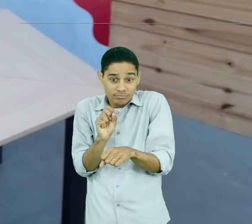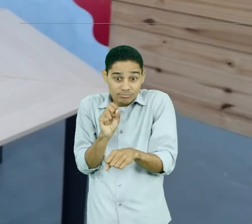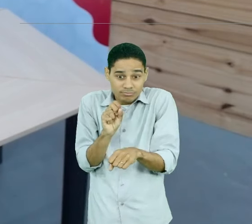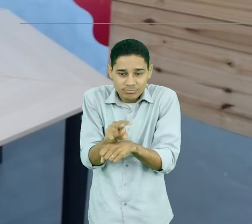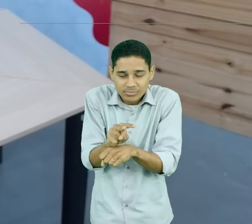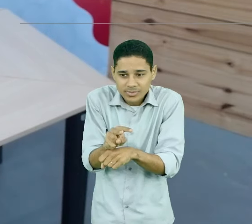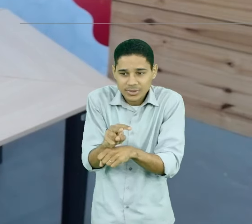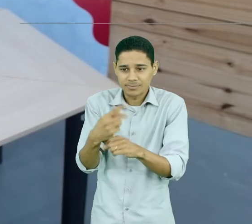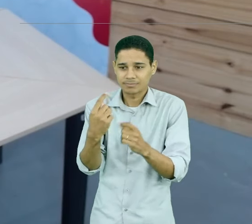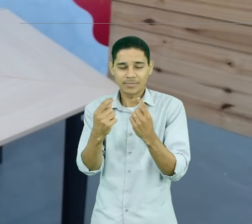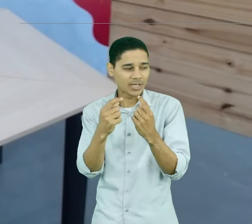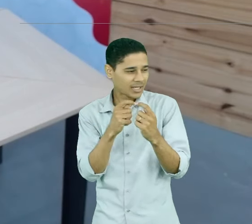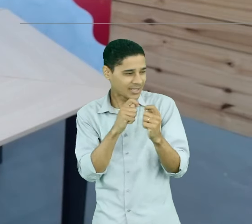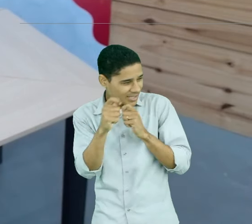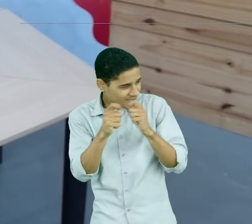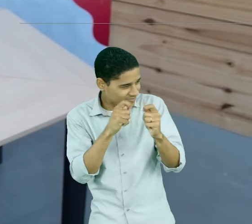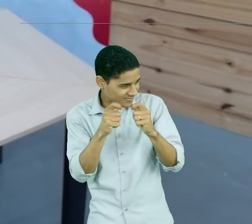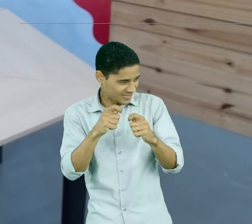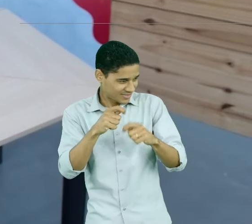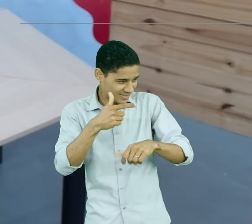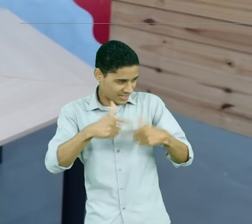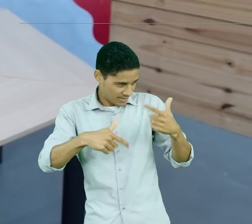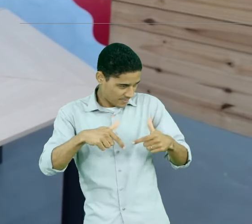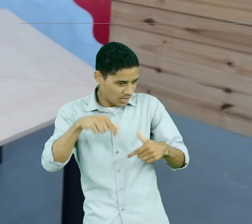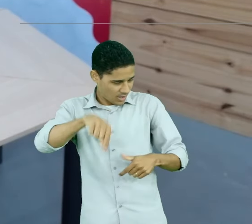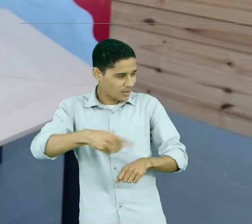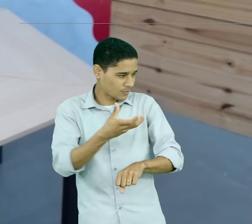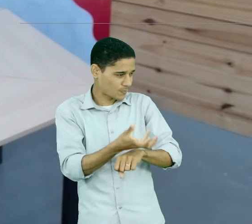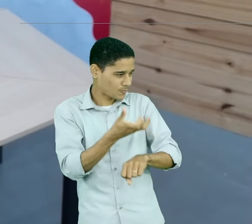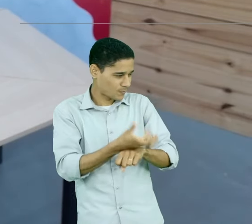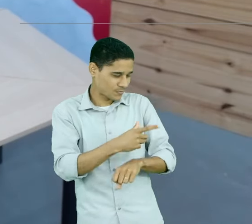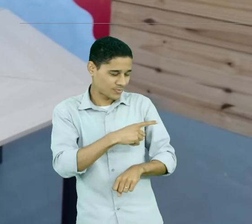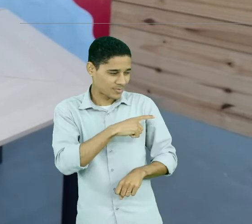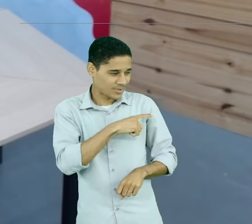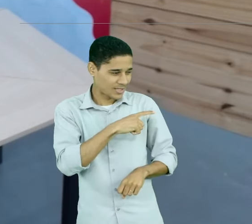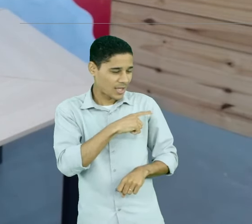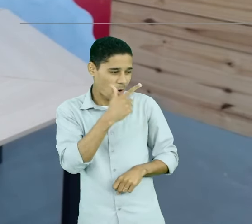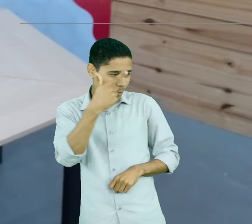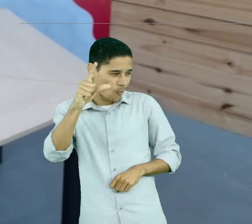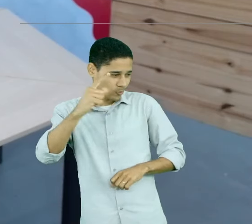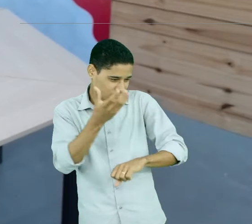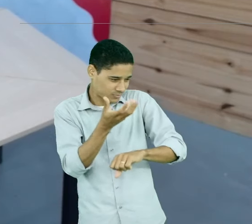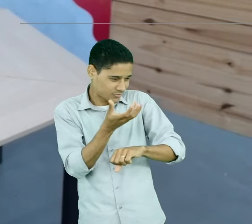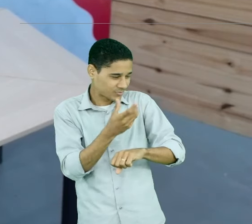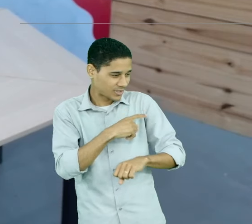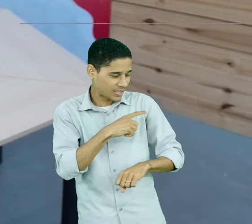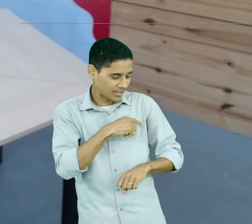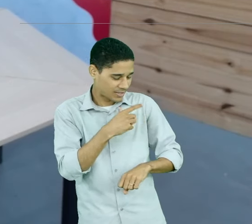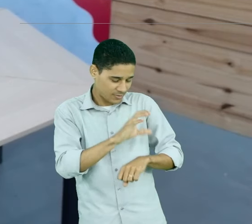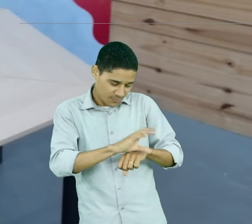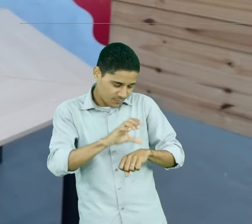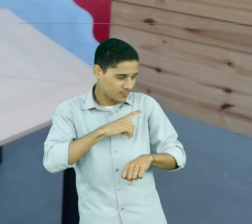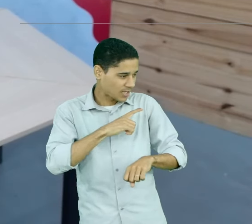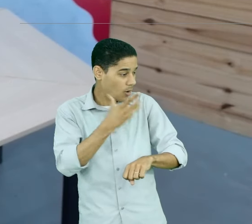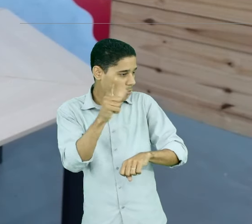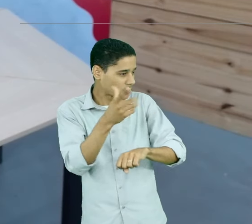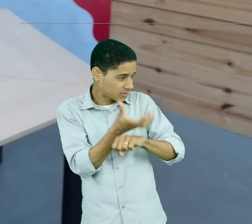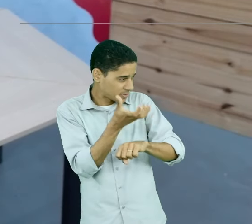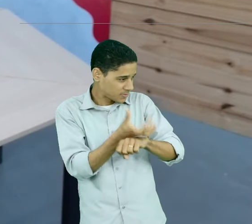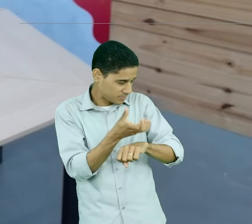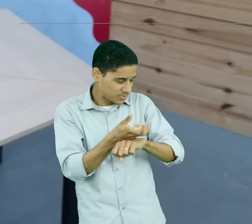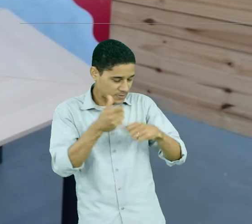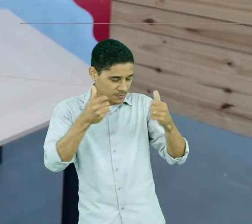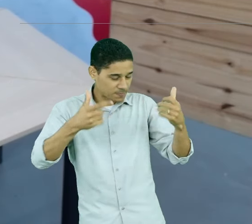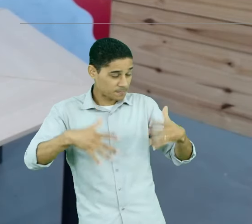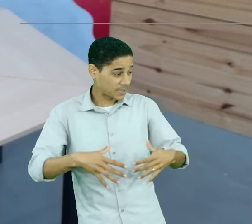que é outra disciplina que a gente tem aqui no curso técnico de recursos humanos. E também, associado a isso, eu